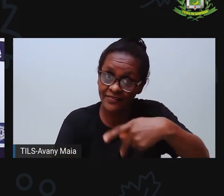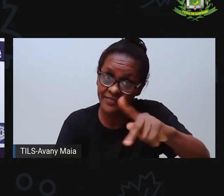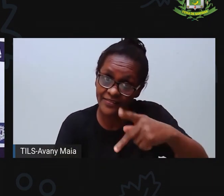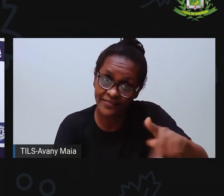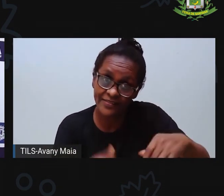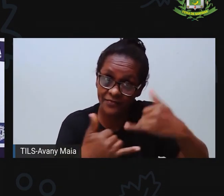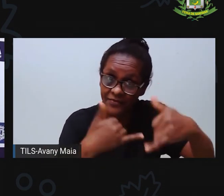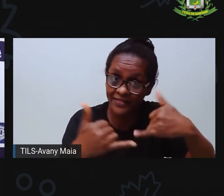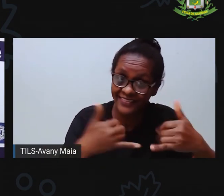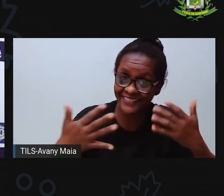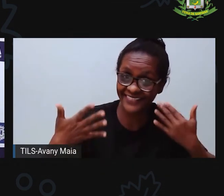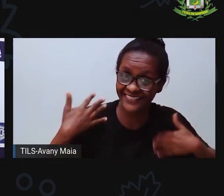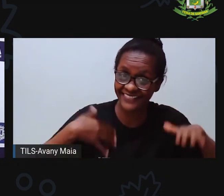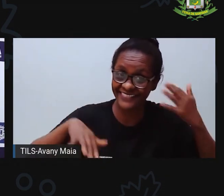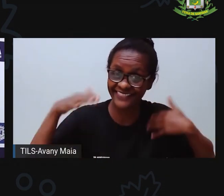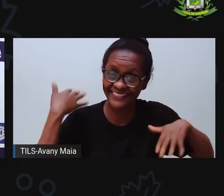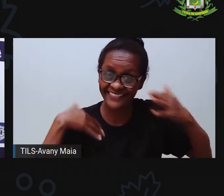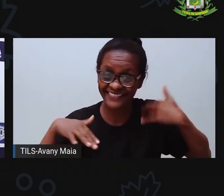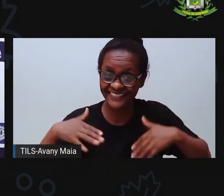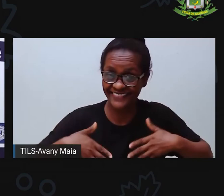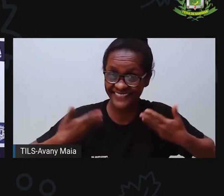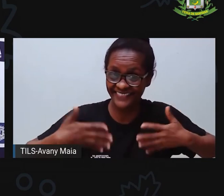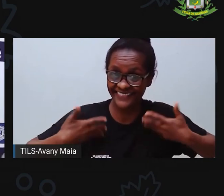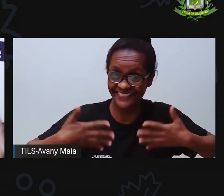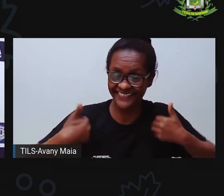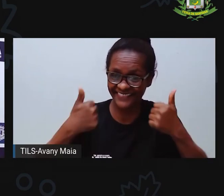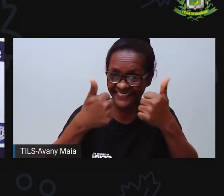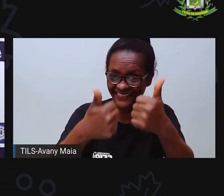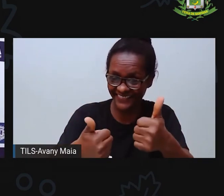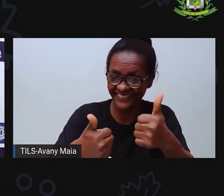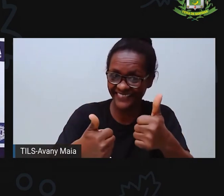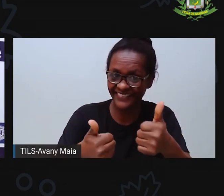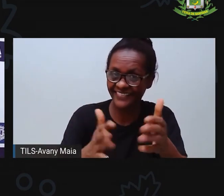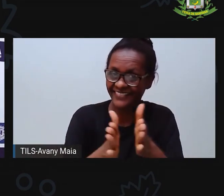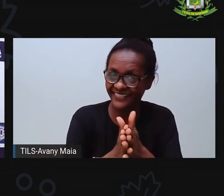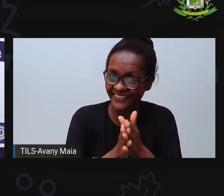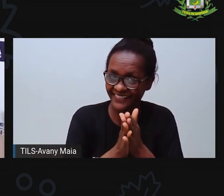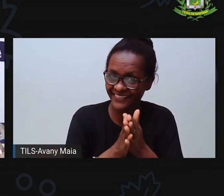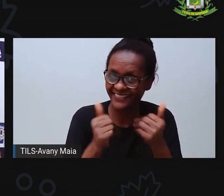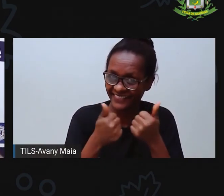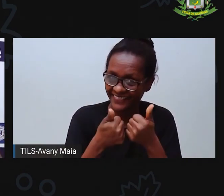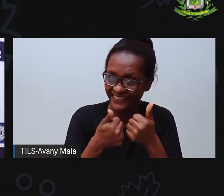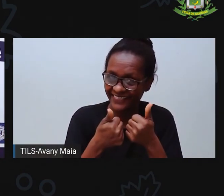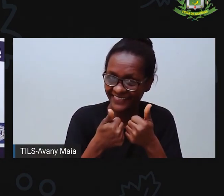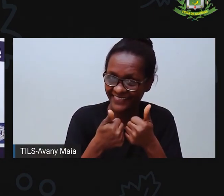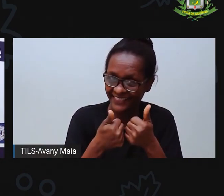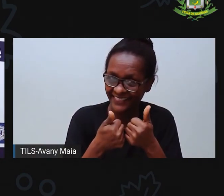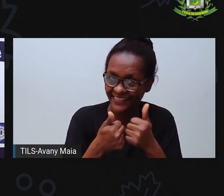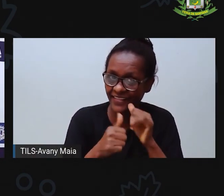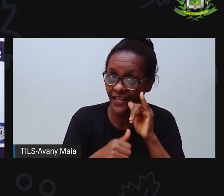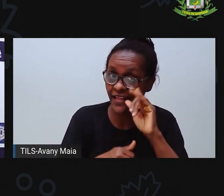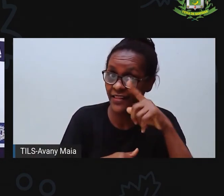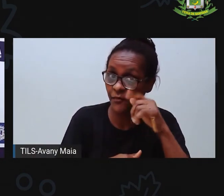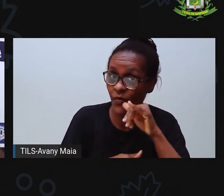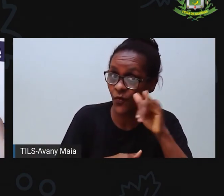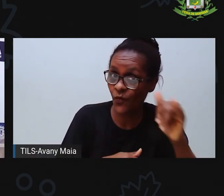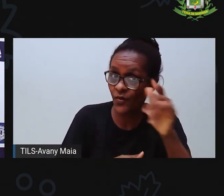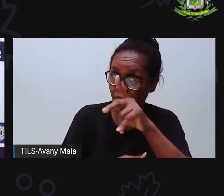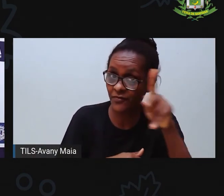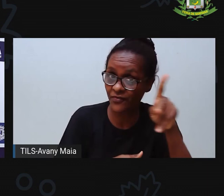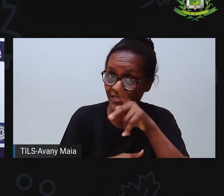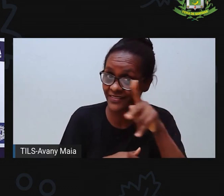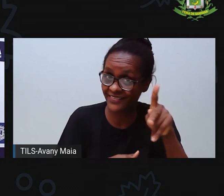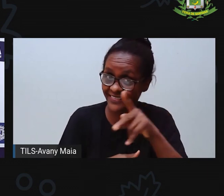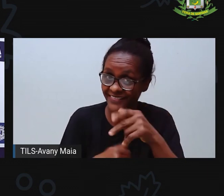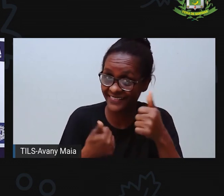divertir bastante. Que tal? Então, façam aí esses brinquedos. E depois, contem pra gente lá no perfil